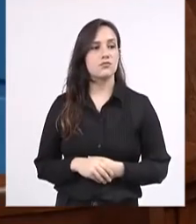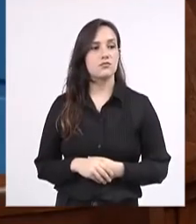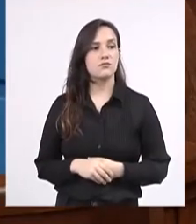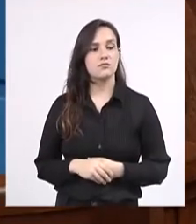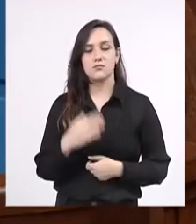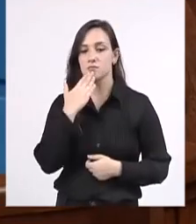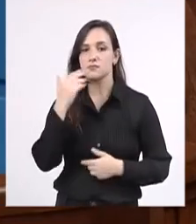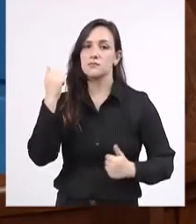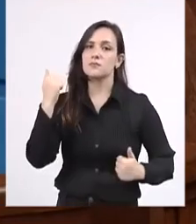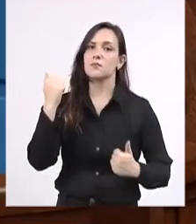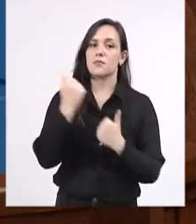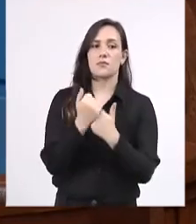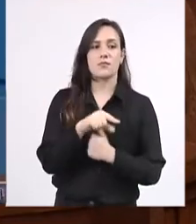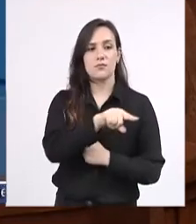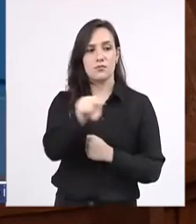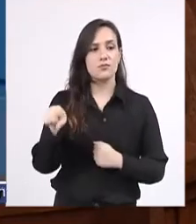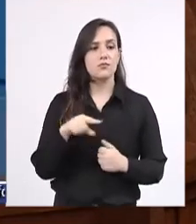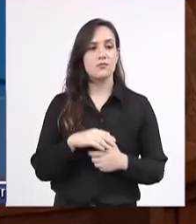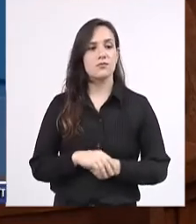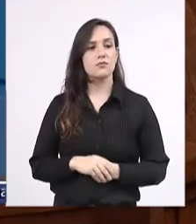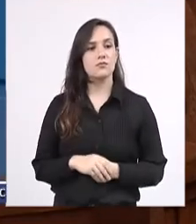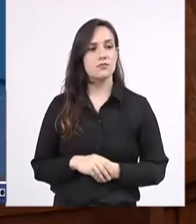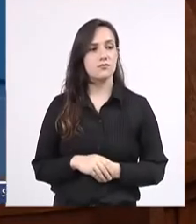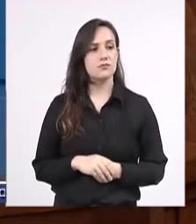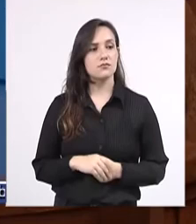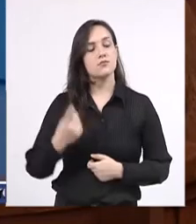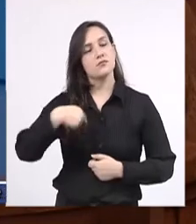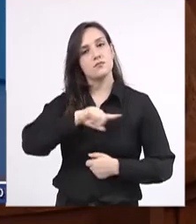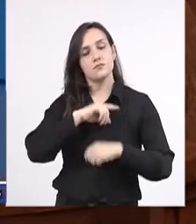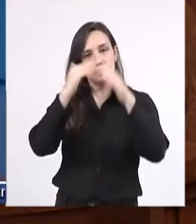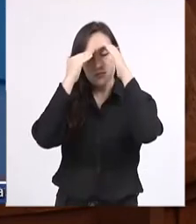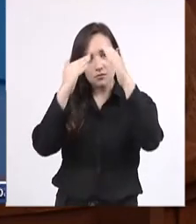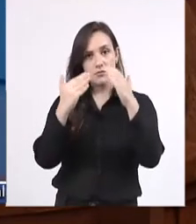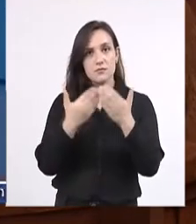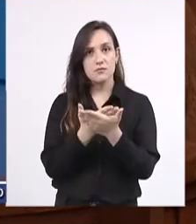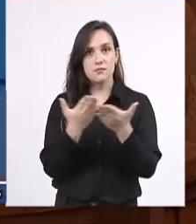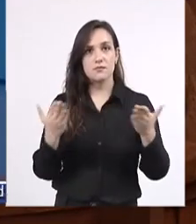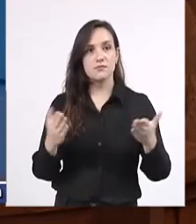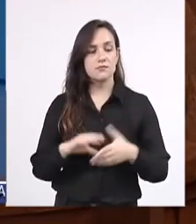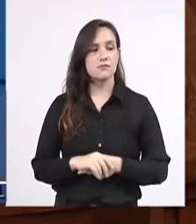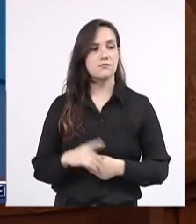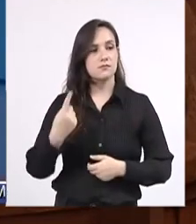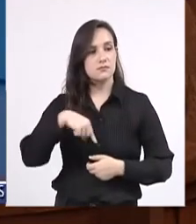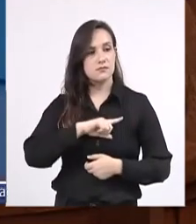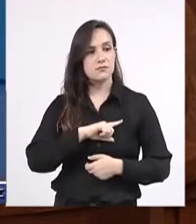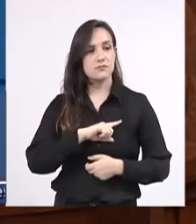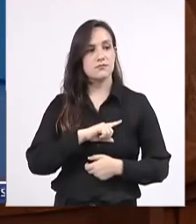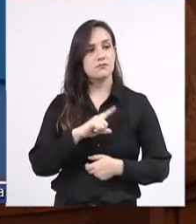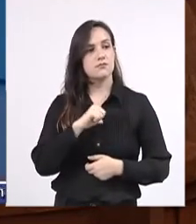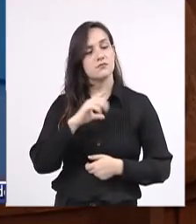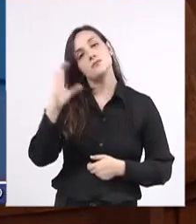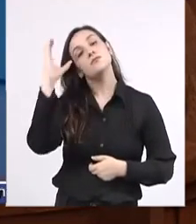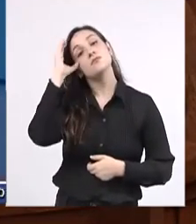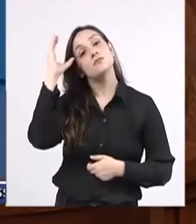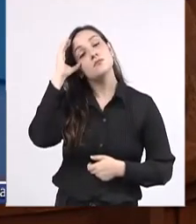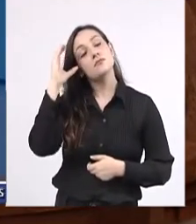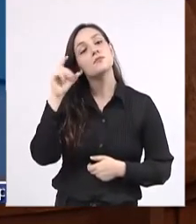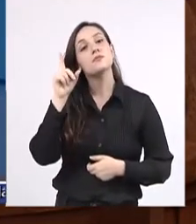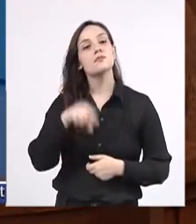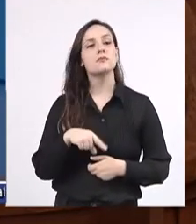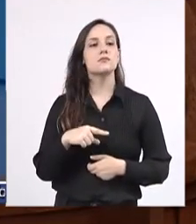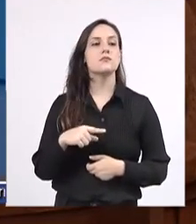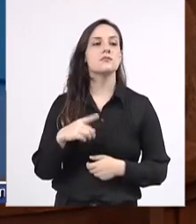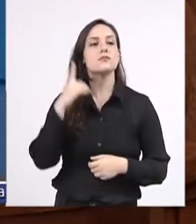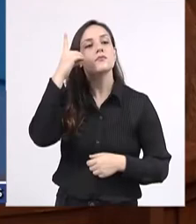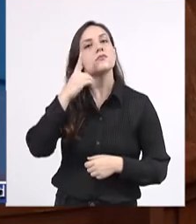apoio de vossas excelências, a quem muito respeitamos, temos plena consciência de que são os deputados estaduais